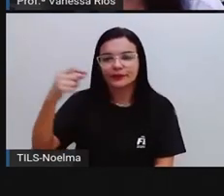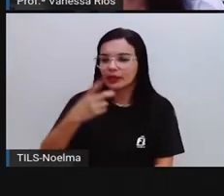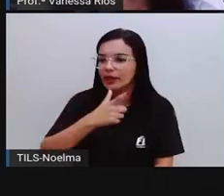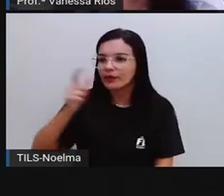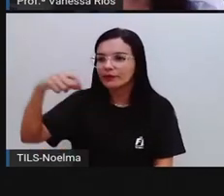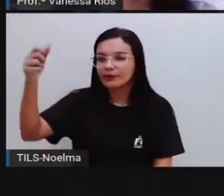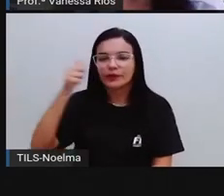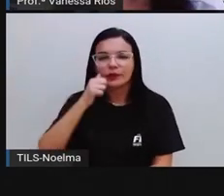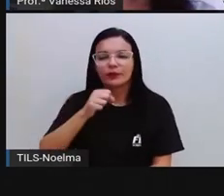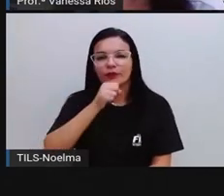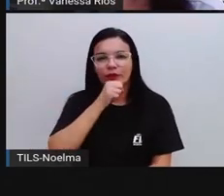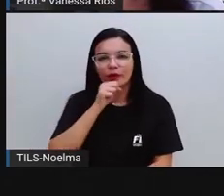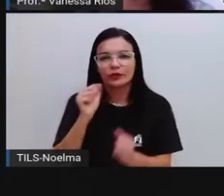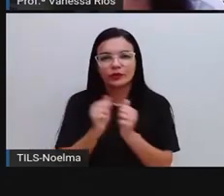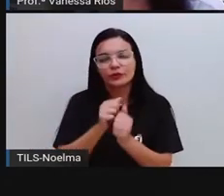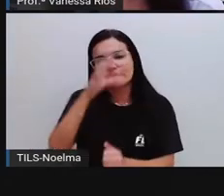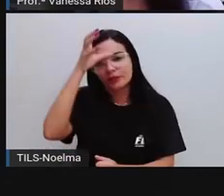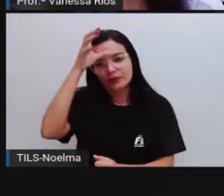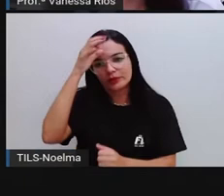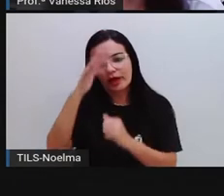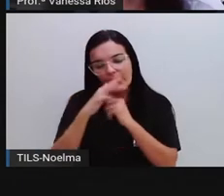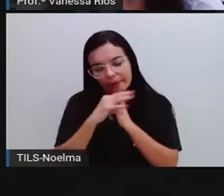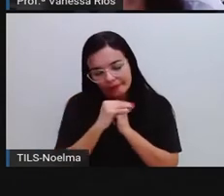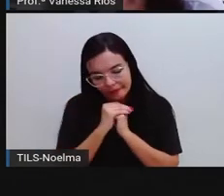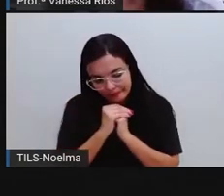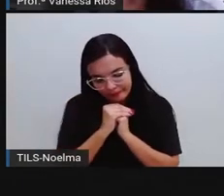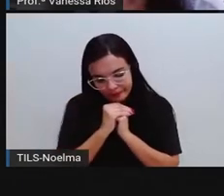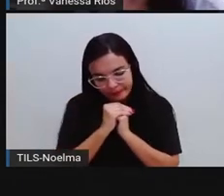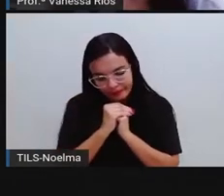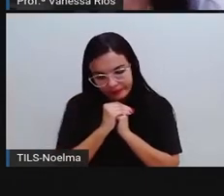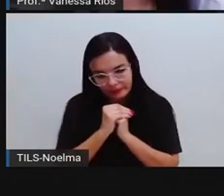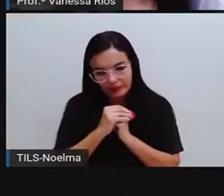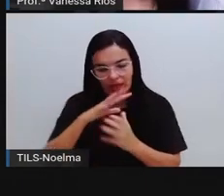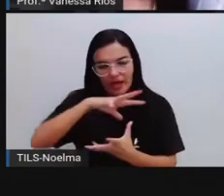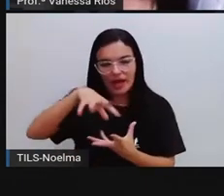e minha tia para rezar pelas almas do purgatório.